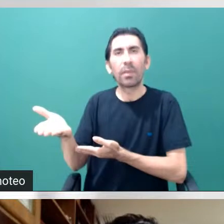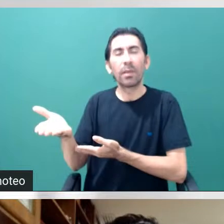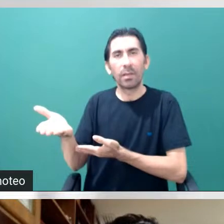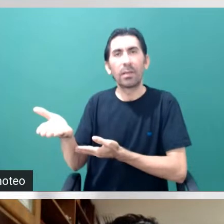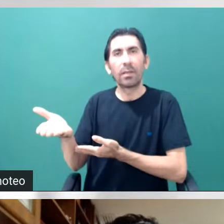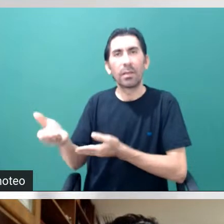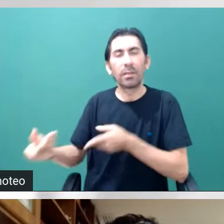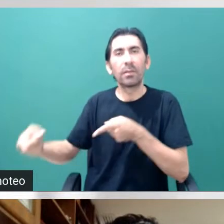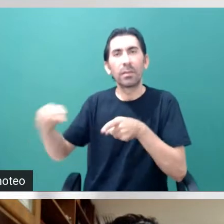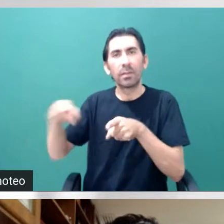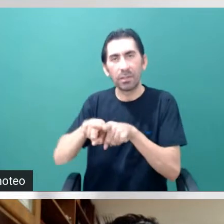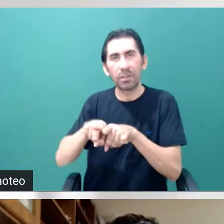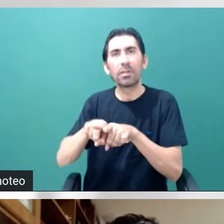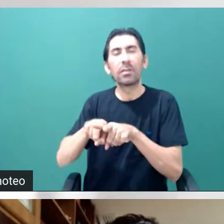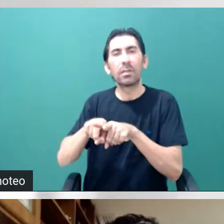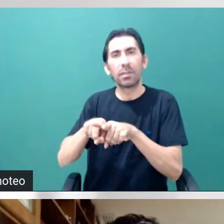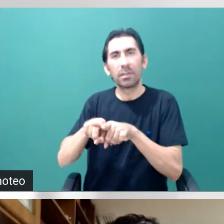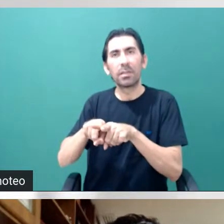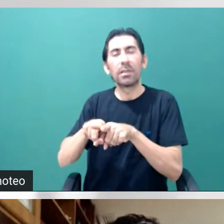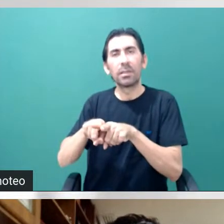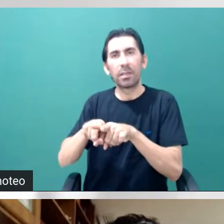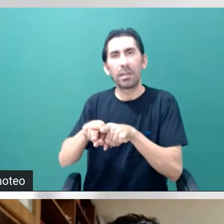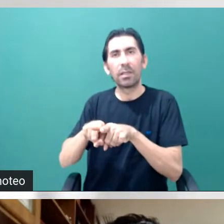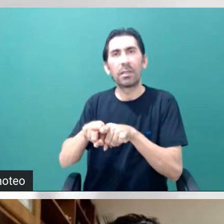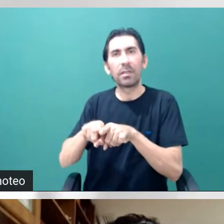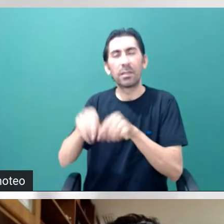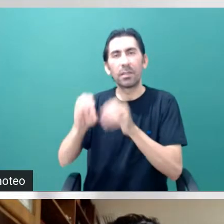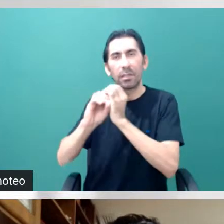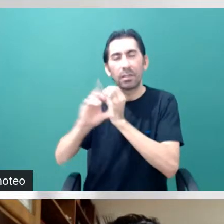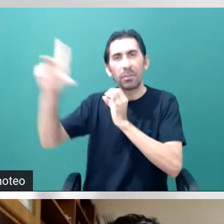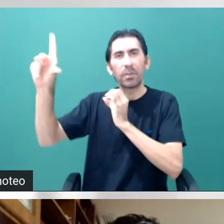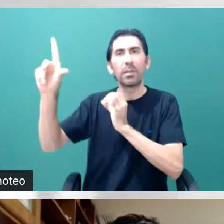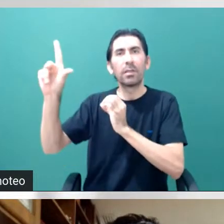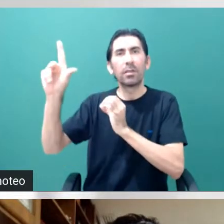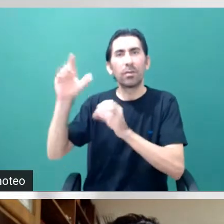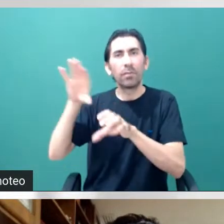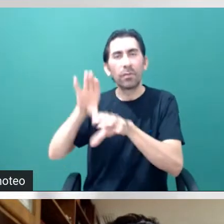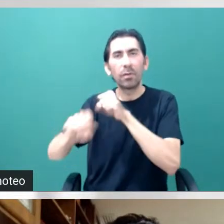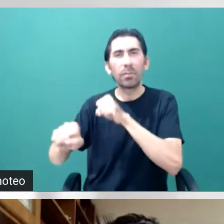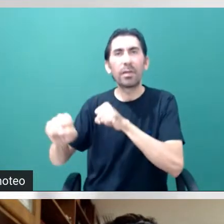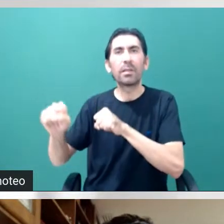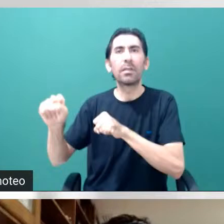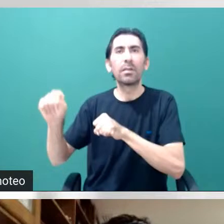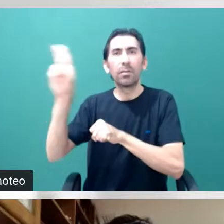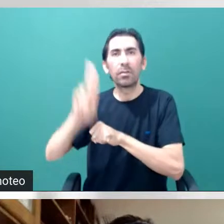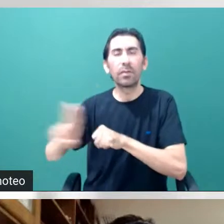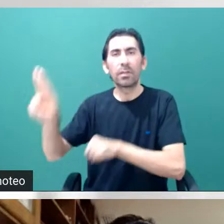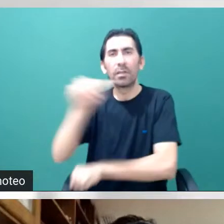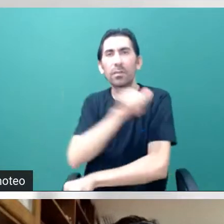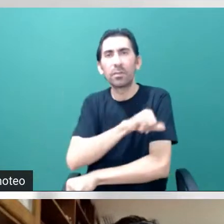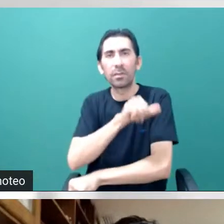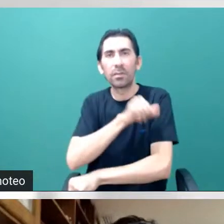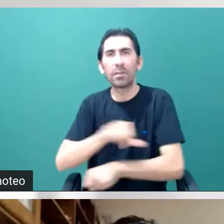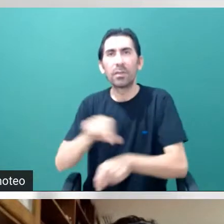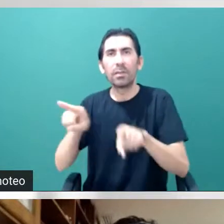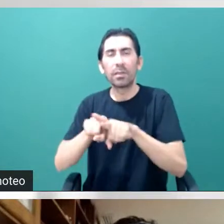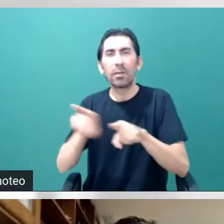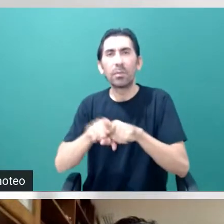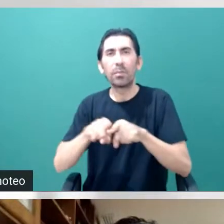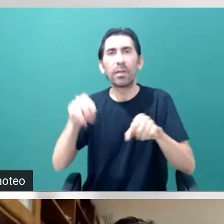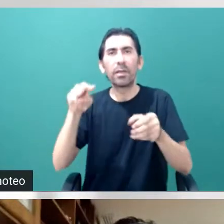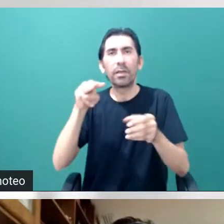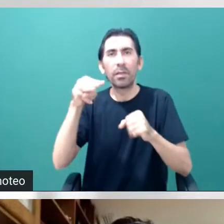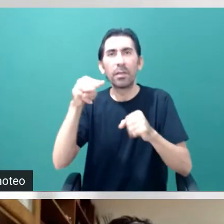em astronomia pela Universidade Federal do Rio de Janeiro, né, mestrado e doutorado pelo